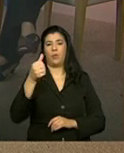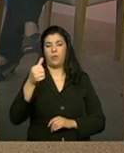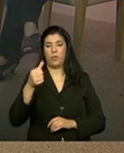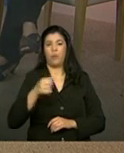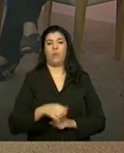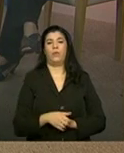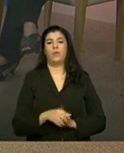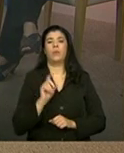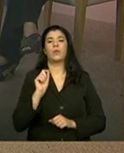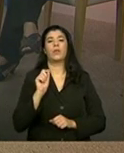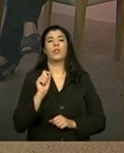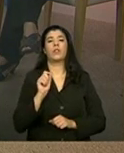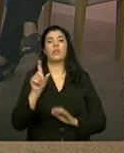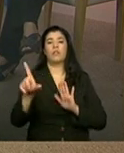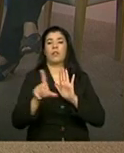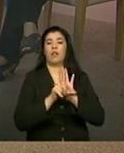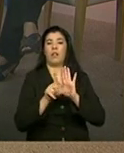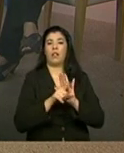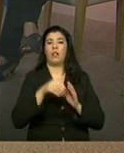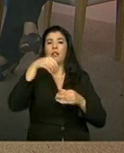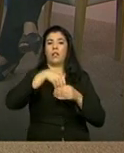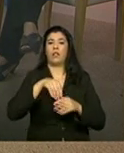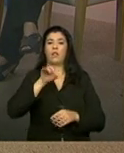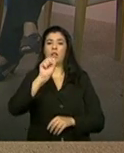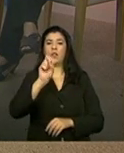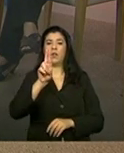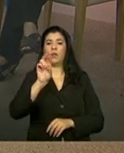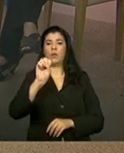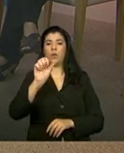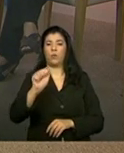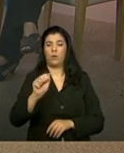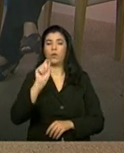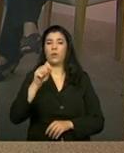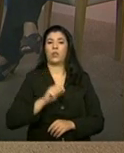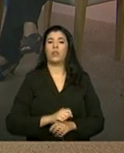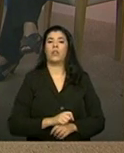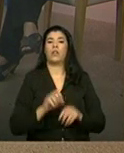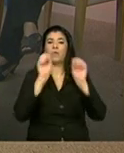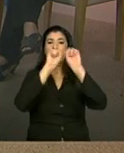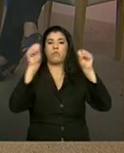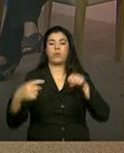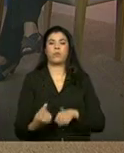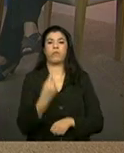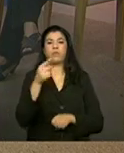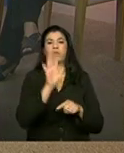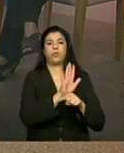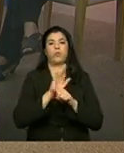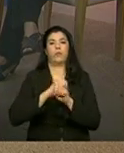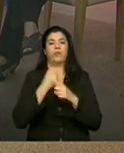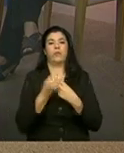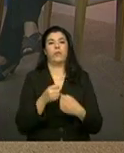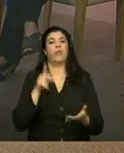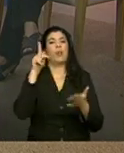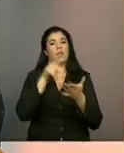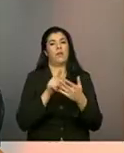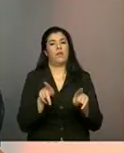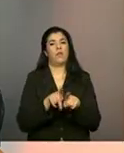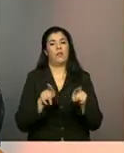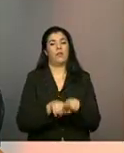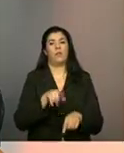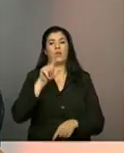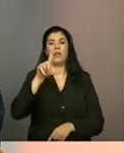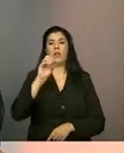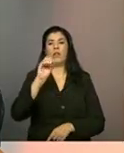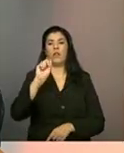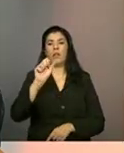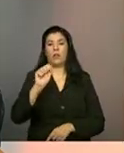é a Lei dos SUAS, a Lei do Sistema Único da Assistência Social, que atualiza a LOAS no que diz